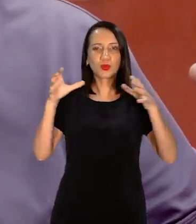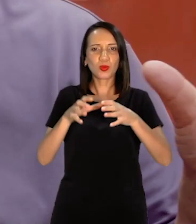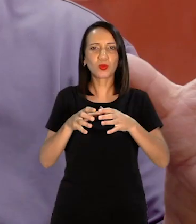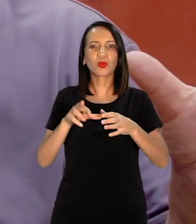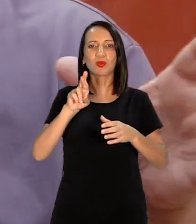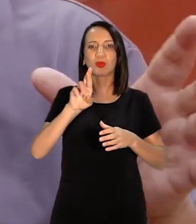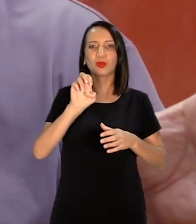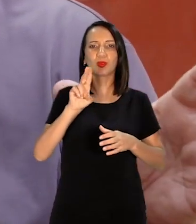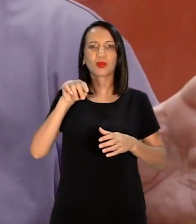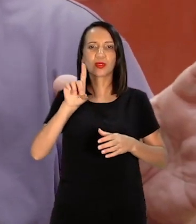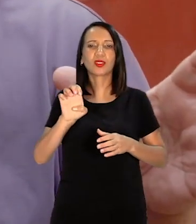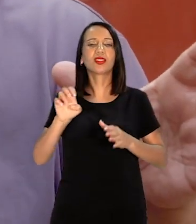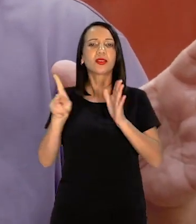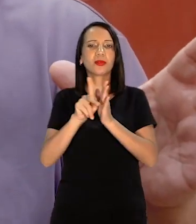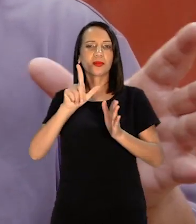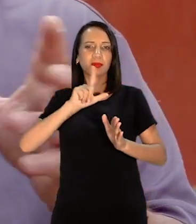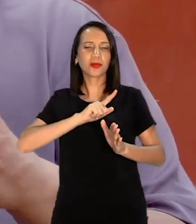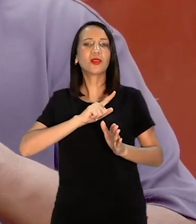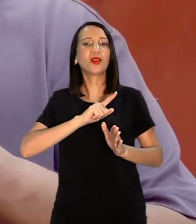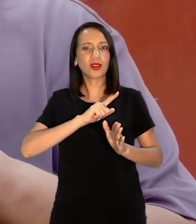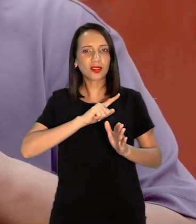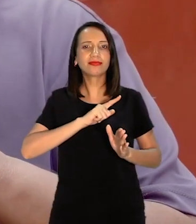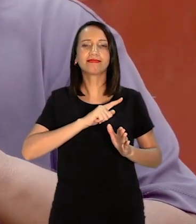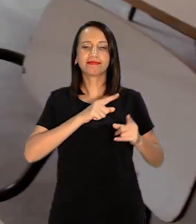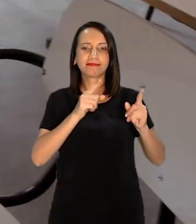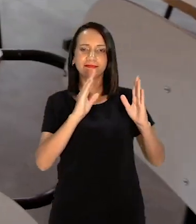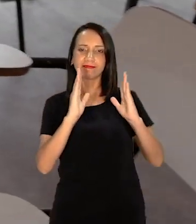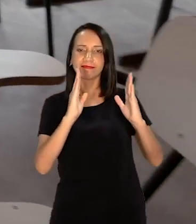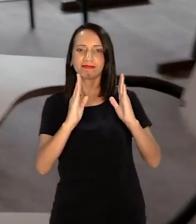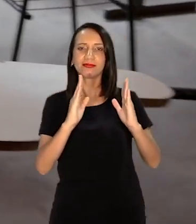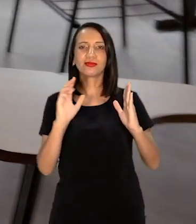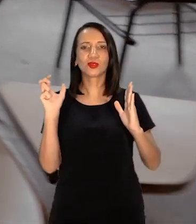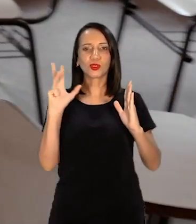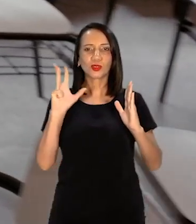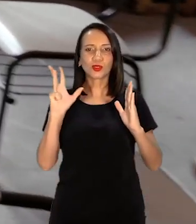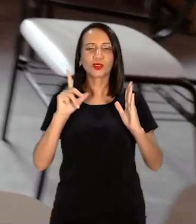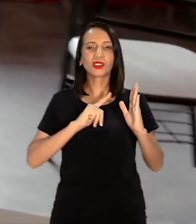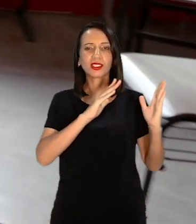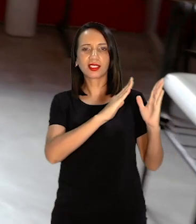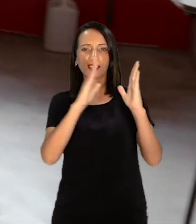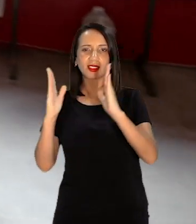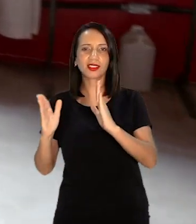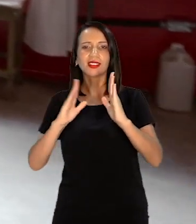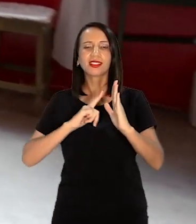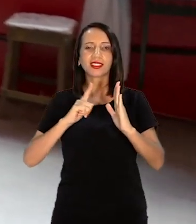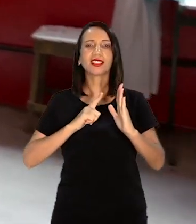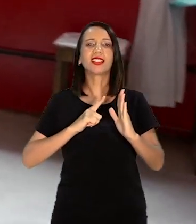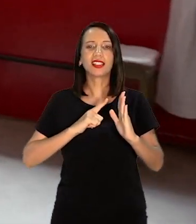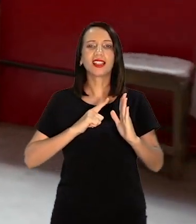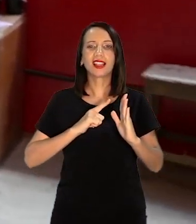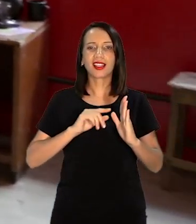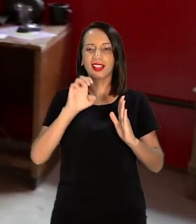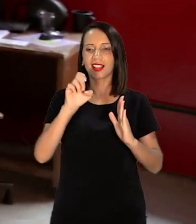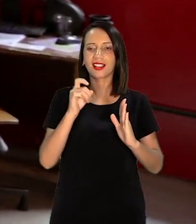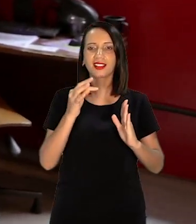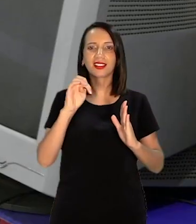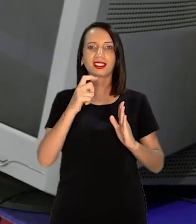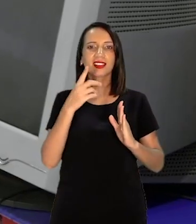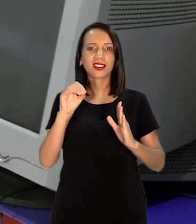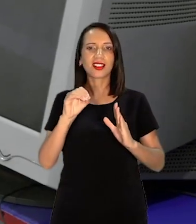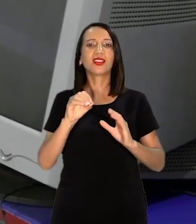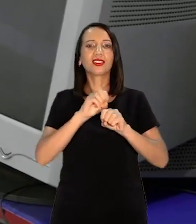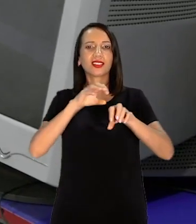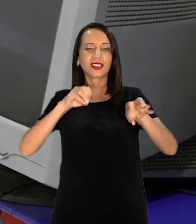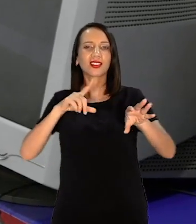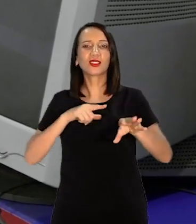no período do governo Lula Ele é branco Que teve a extensão universitária Expande as vagas pelo Brasil Cria